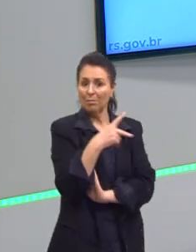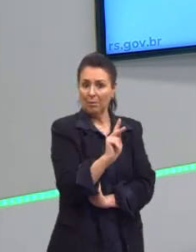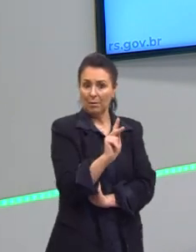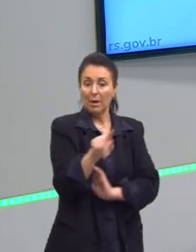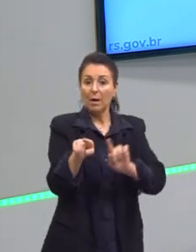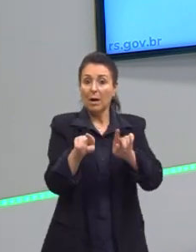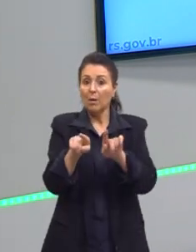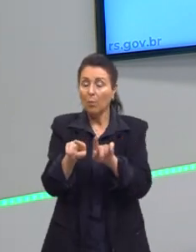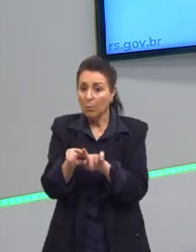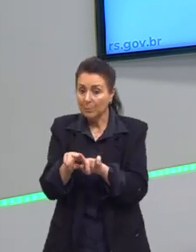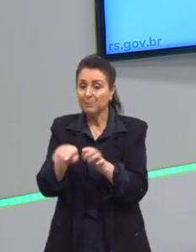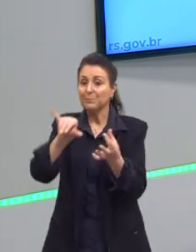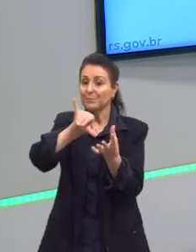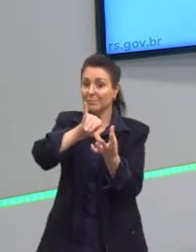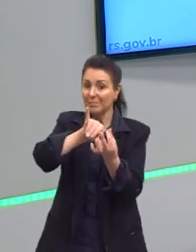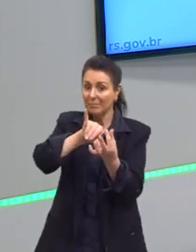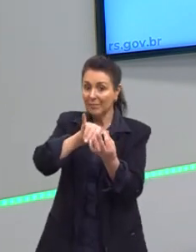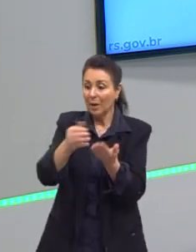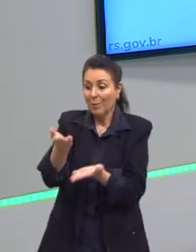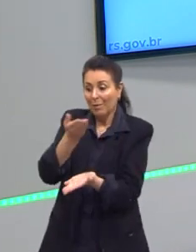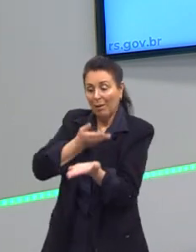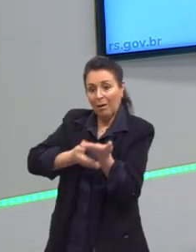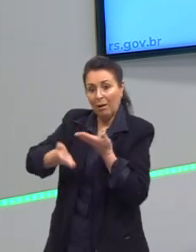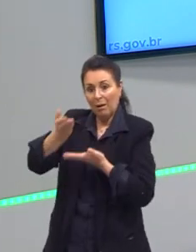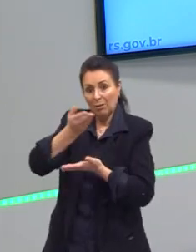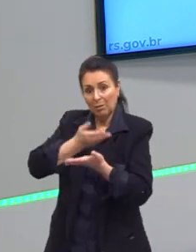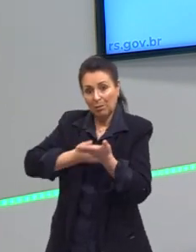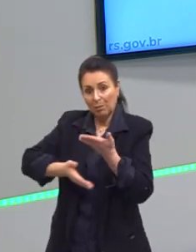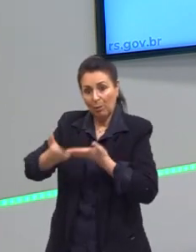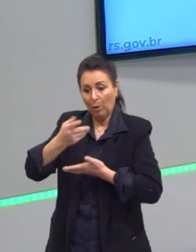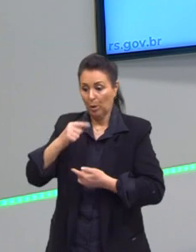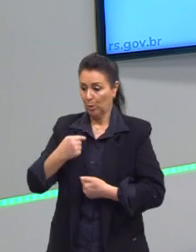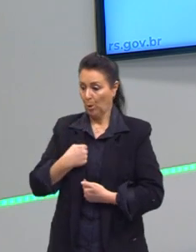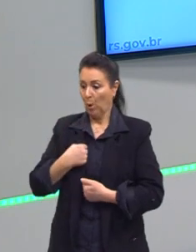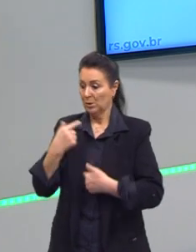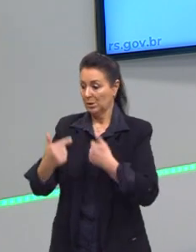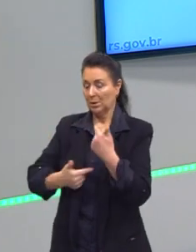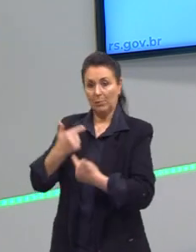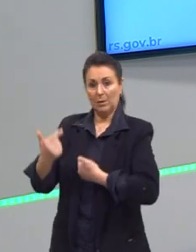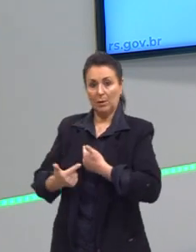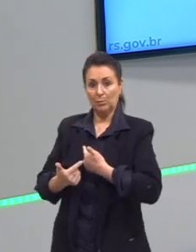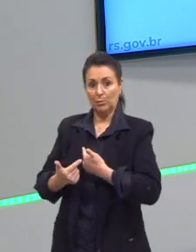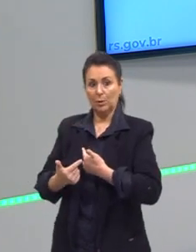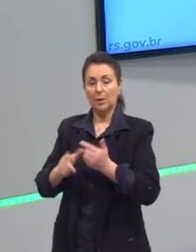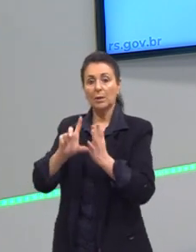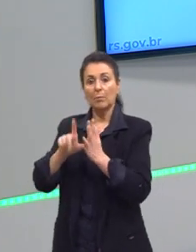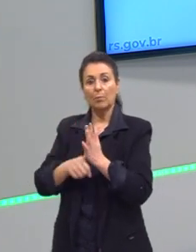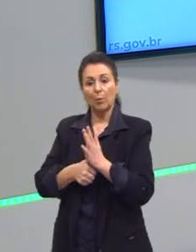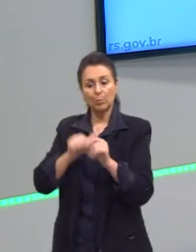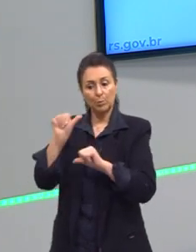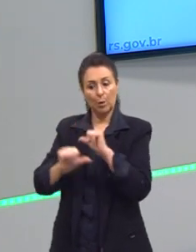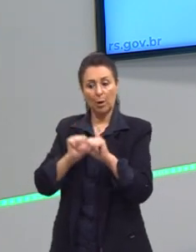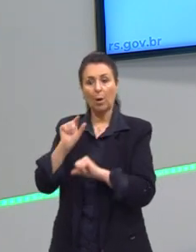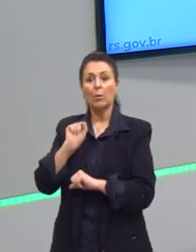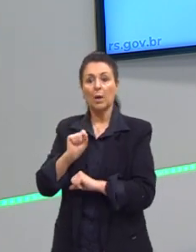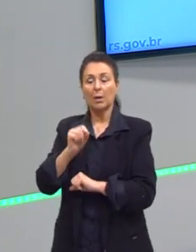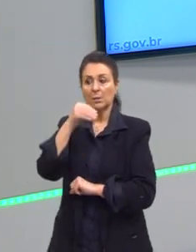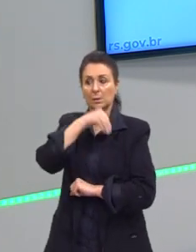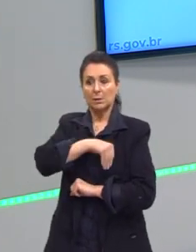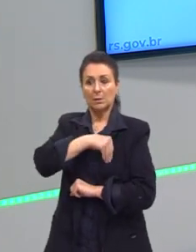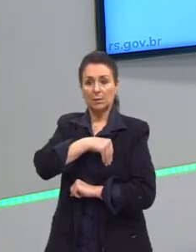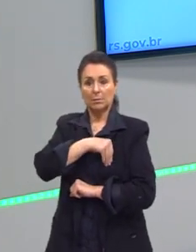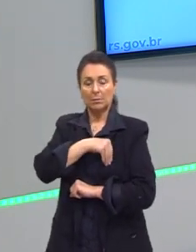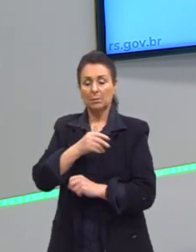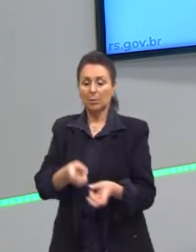sistema capitalista, não. Nós adotamos uma troca. Nós trabalhamos, e em troca nós recebemos salário. Então, de fato, nós não